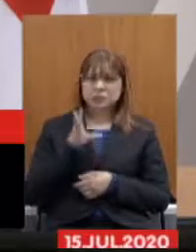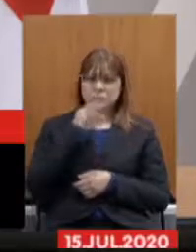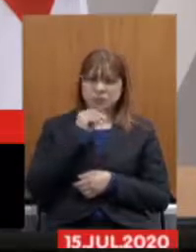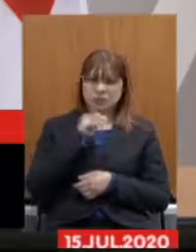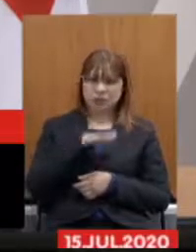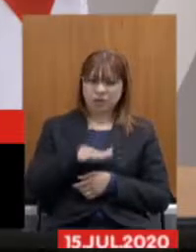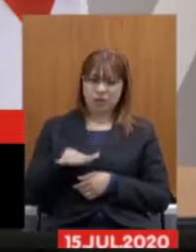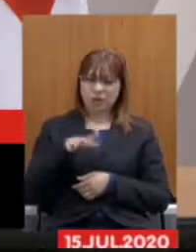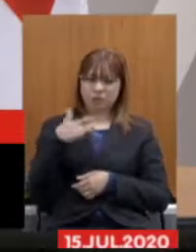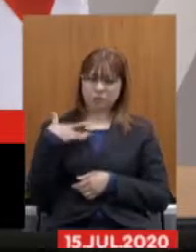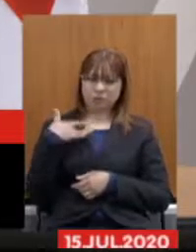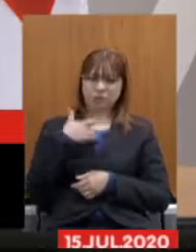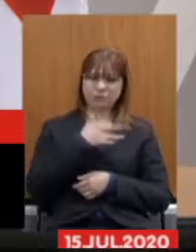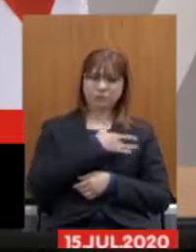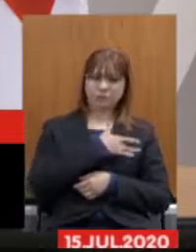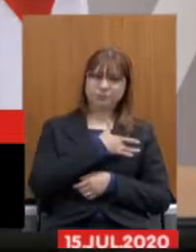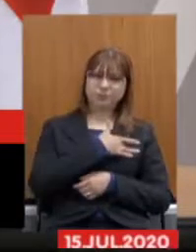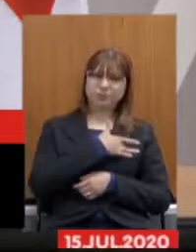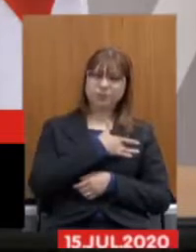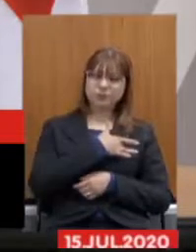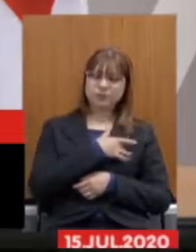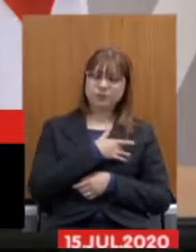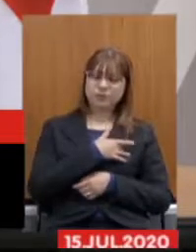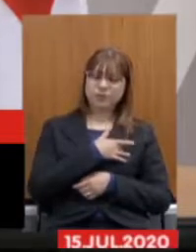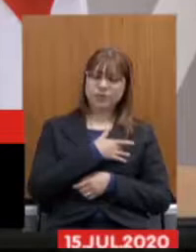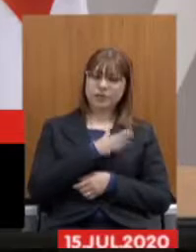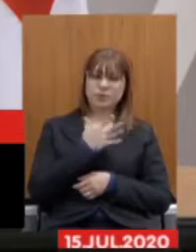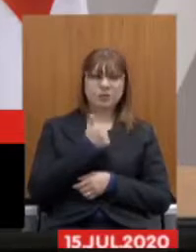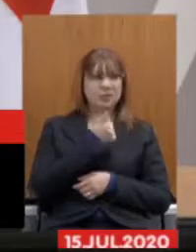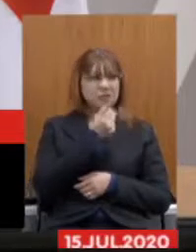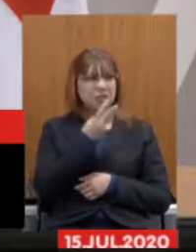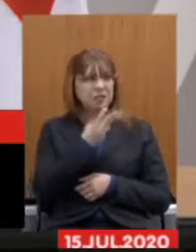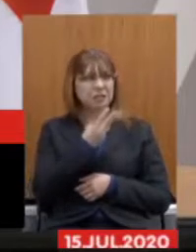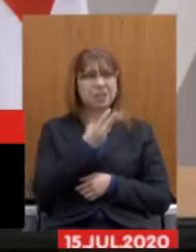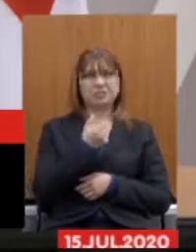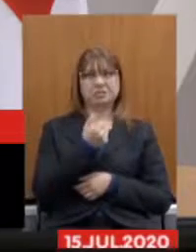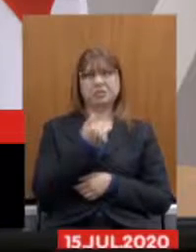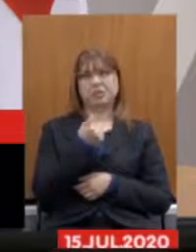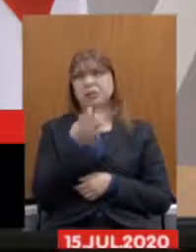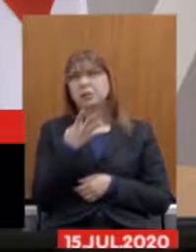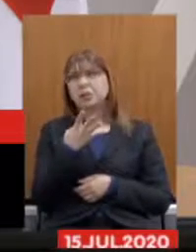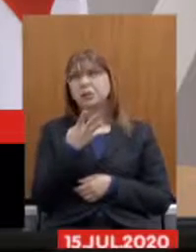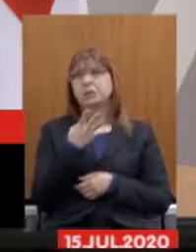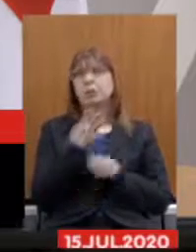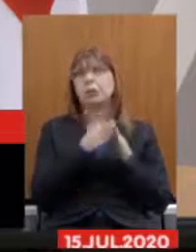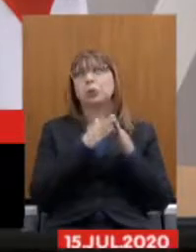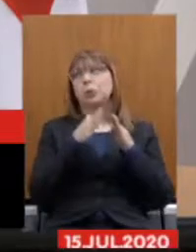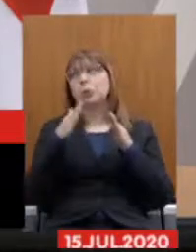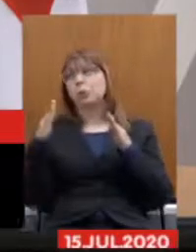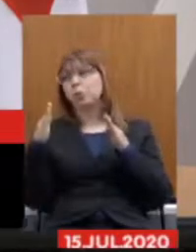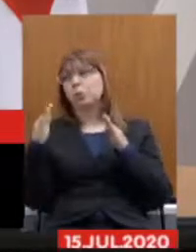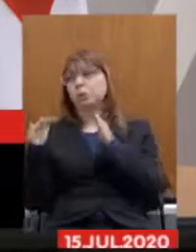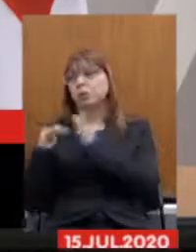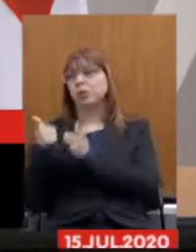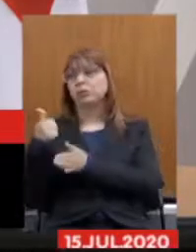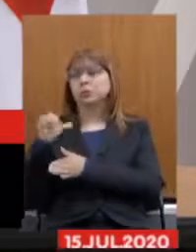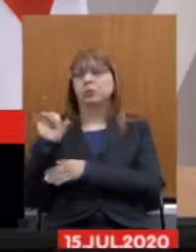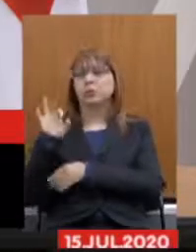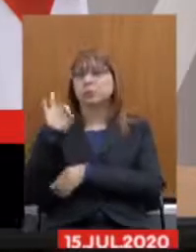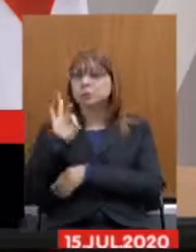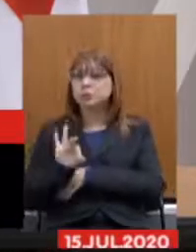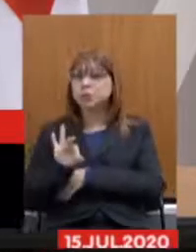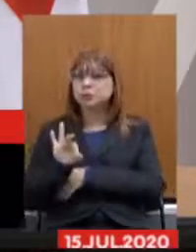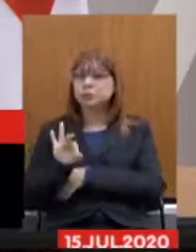saúde com alíquota de 13 14 até 19% a